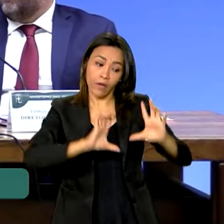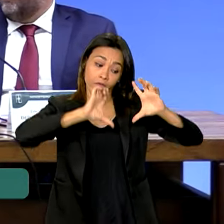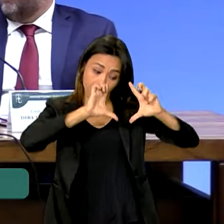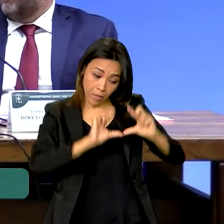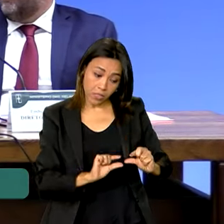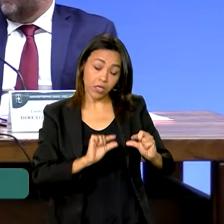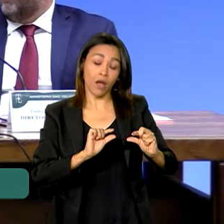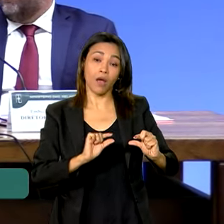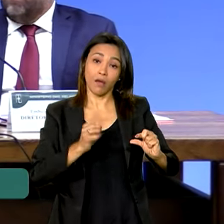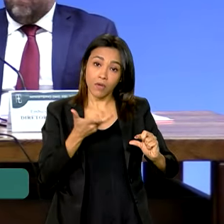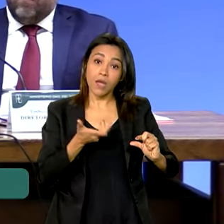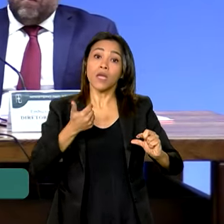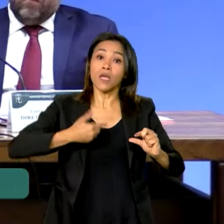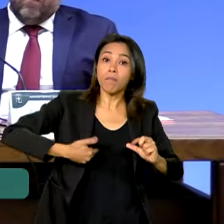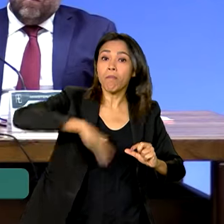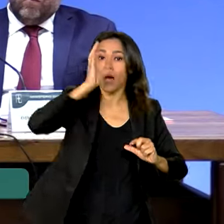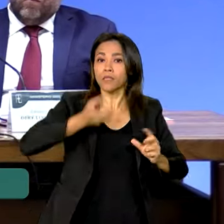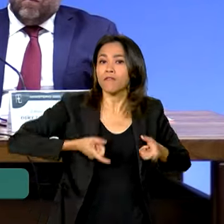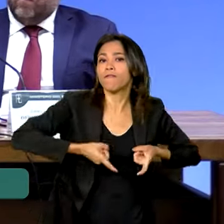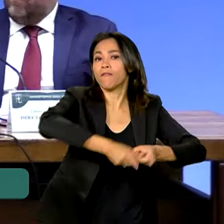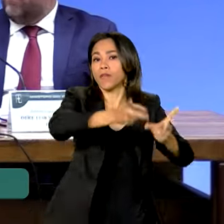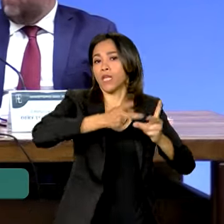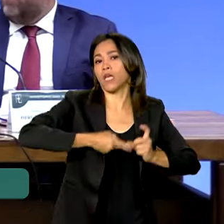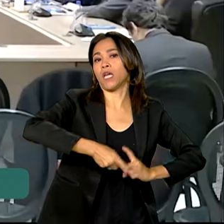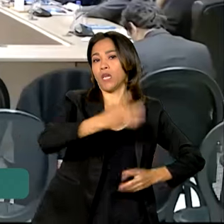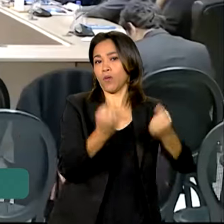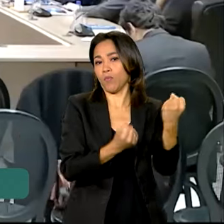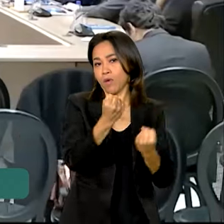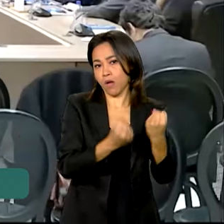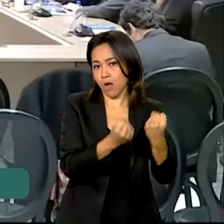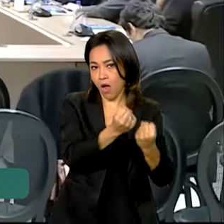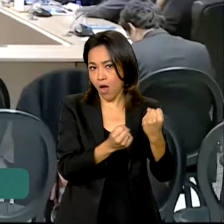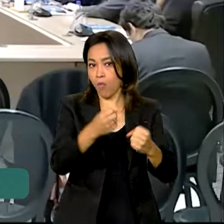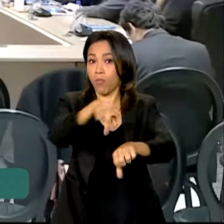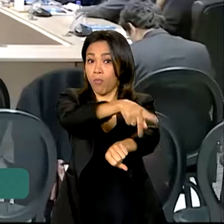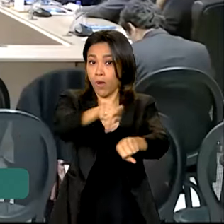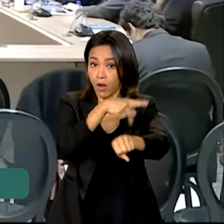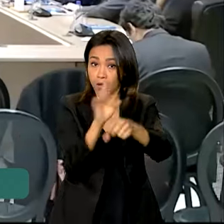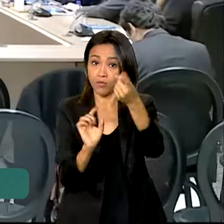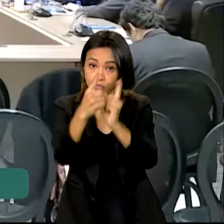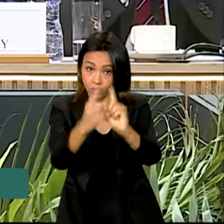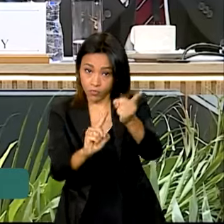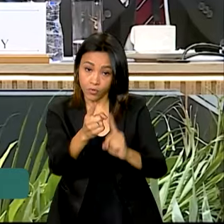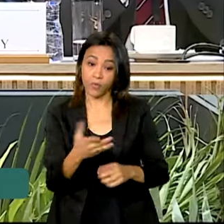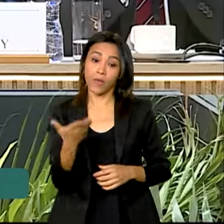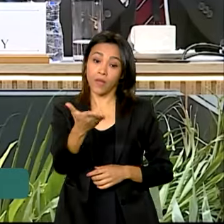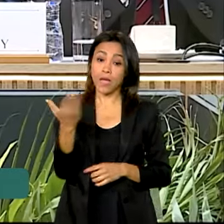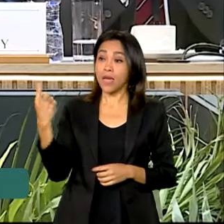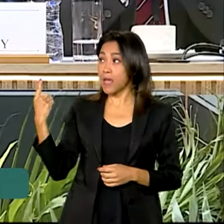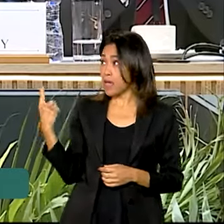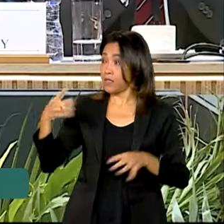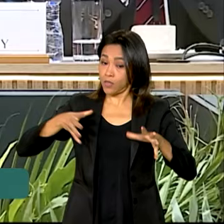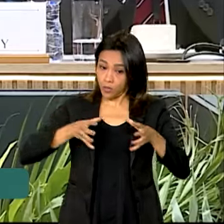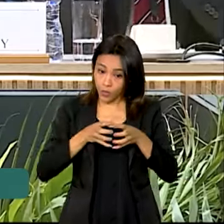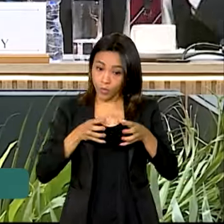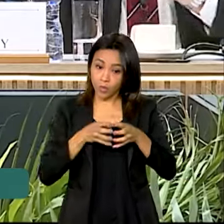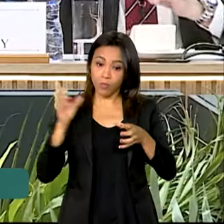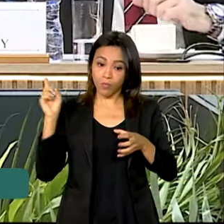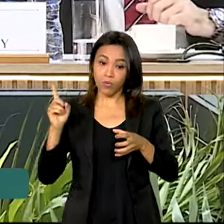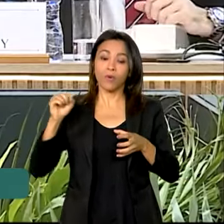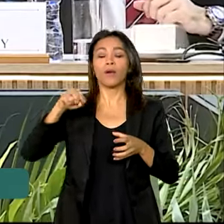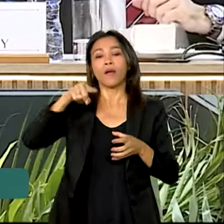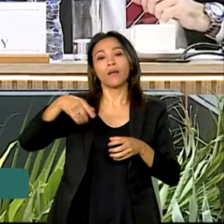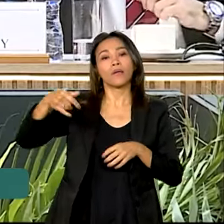exportações de automóveis brasileiros para o Chile. Além dos acordos e declarações, a cúpula de Assunção marca o